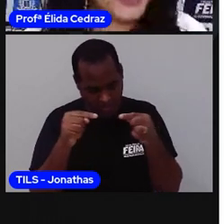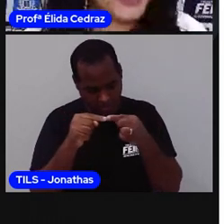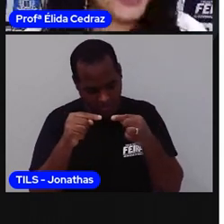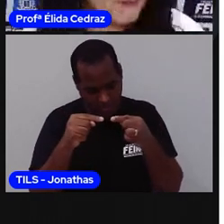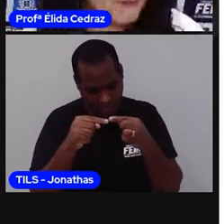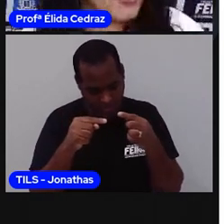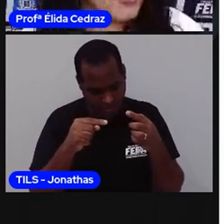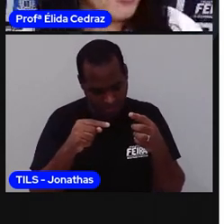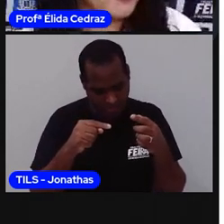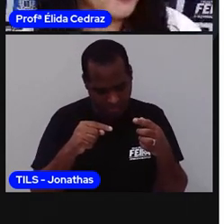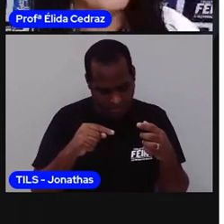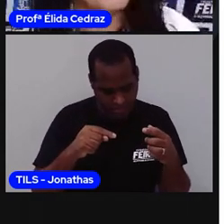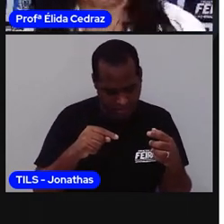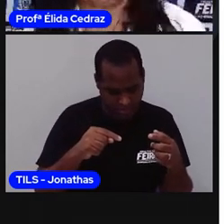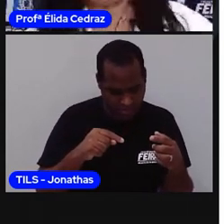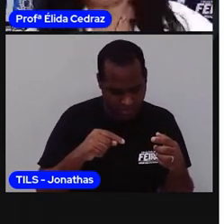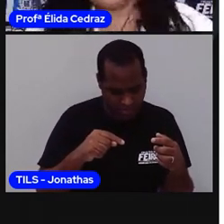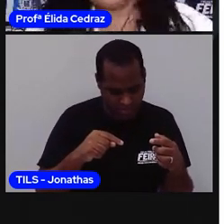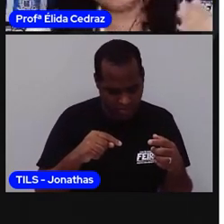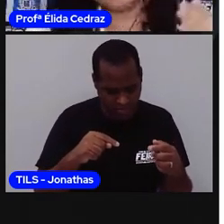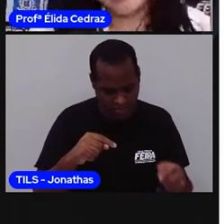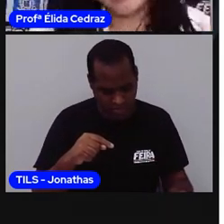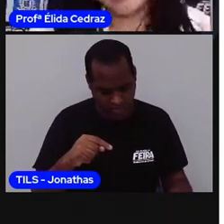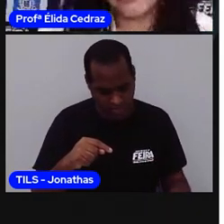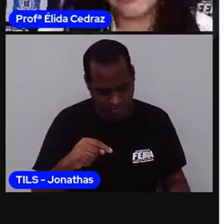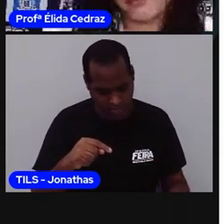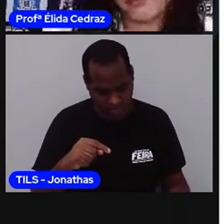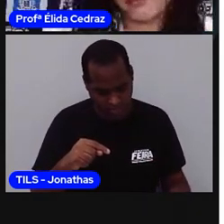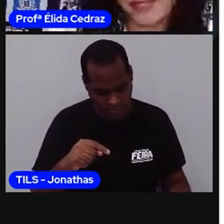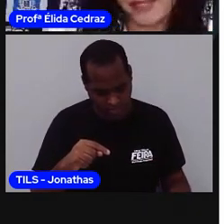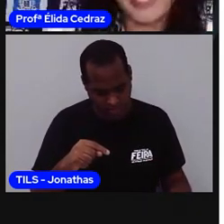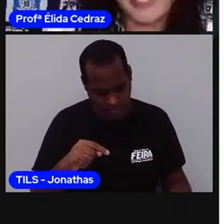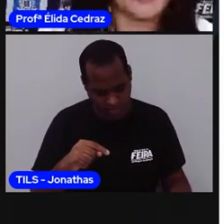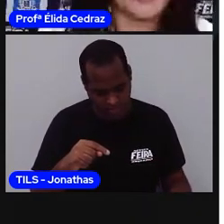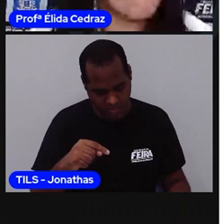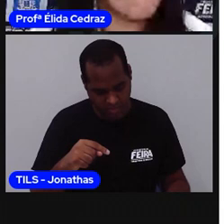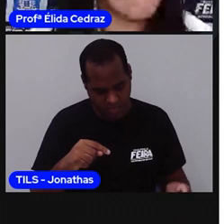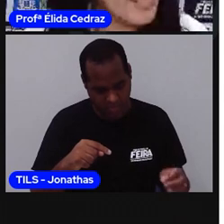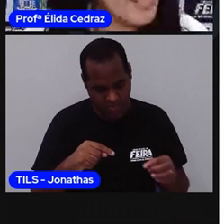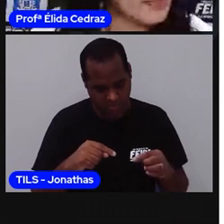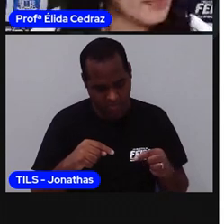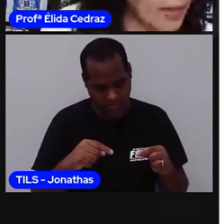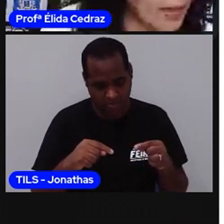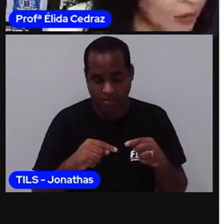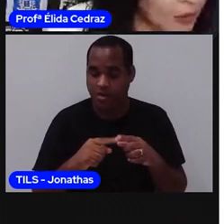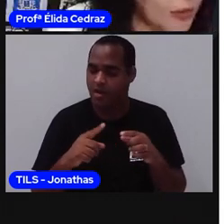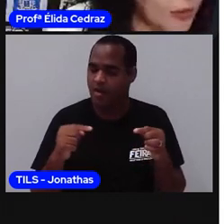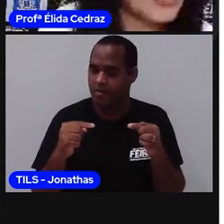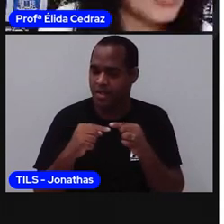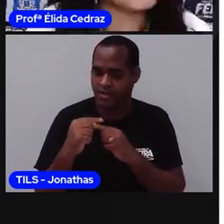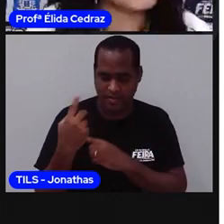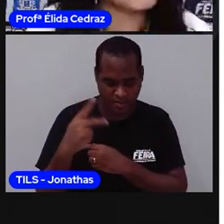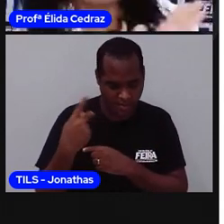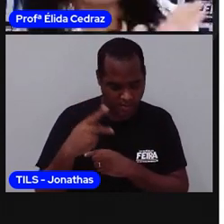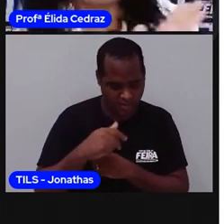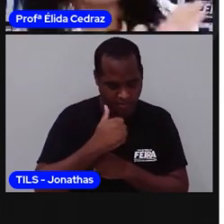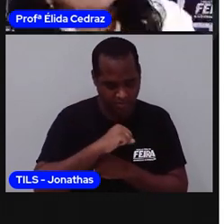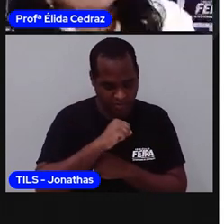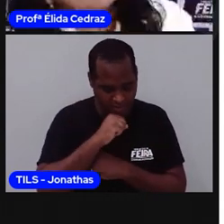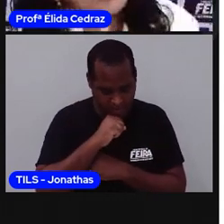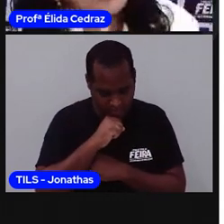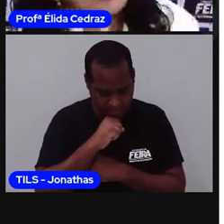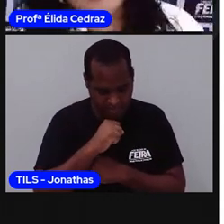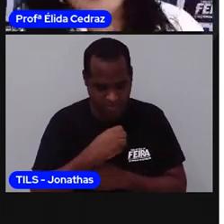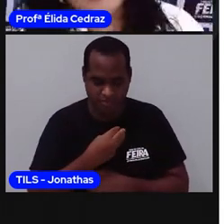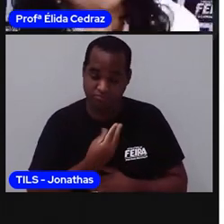O que separa é que tudo que vier do lado da mamãe é materno. E o que vier do lado